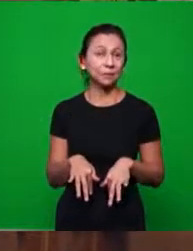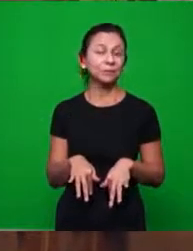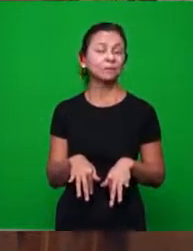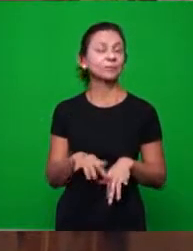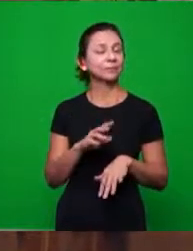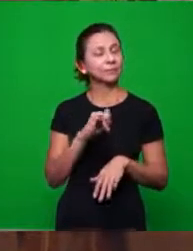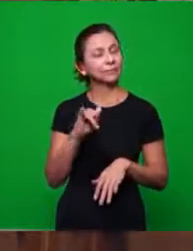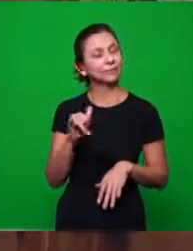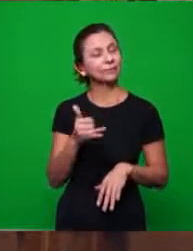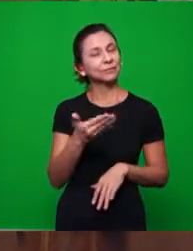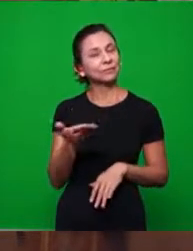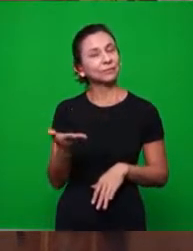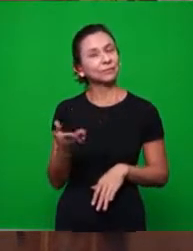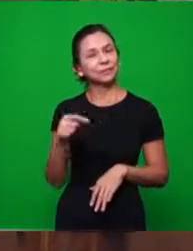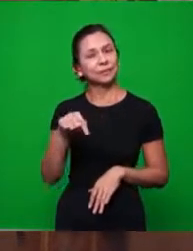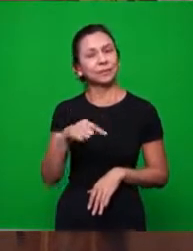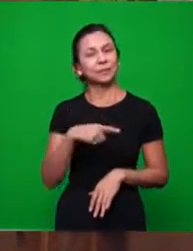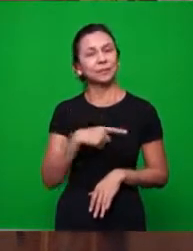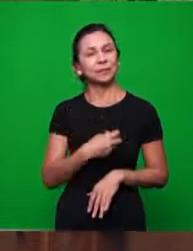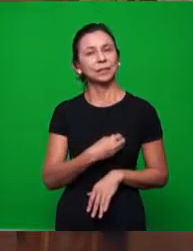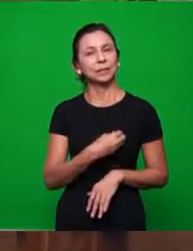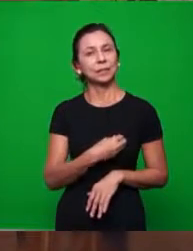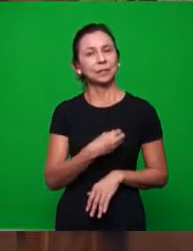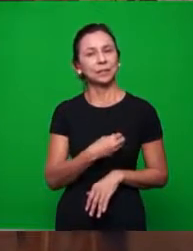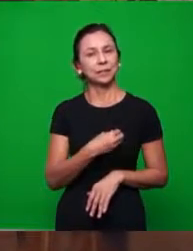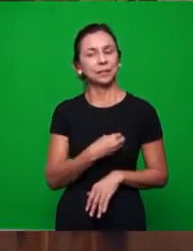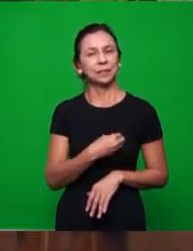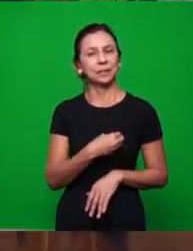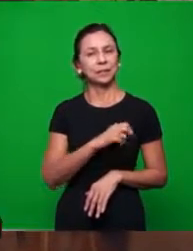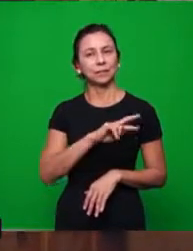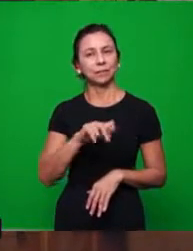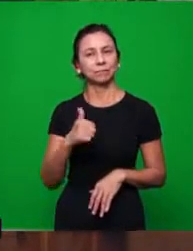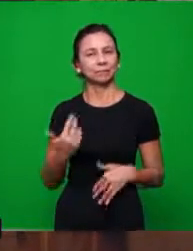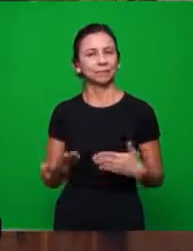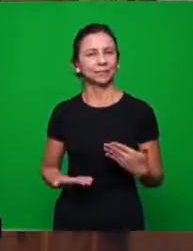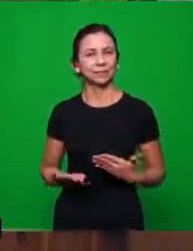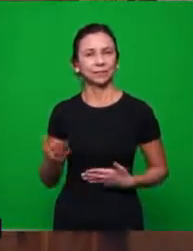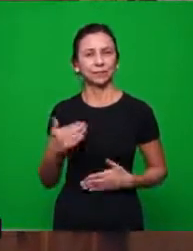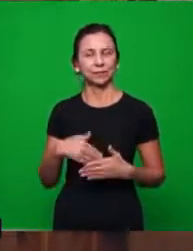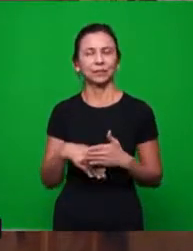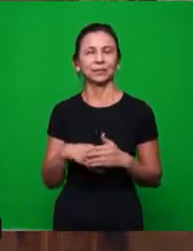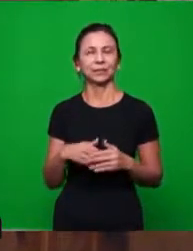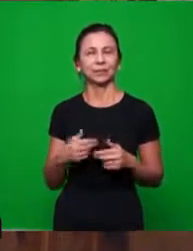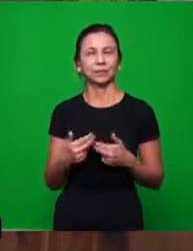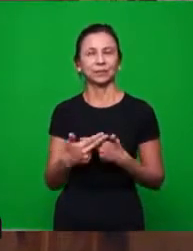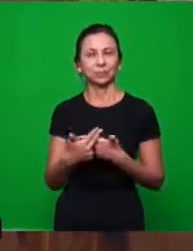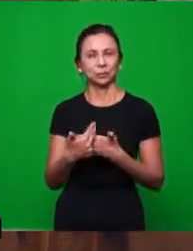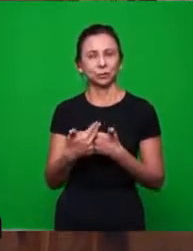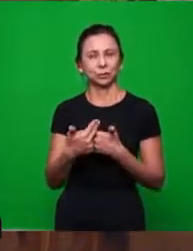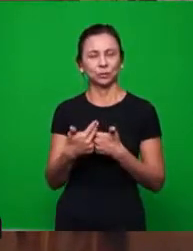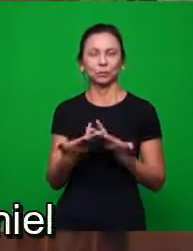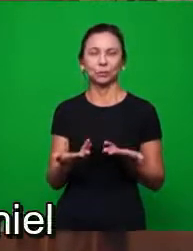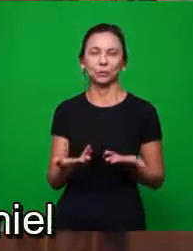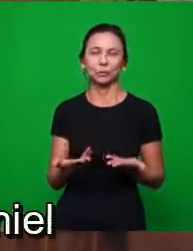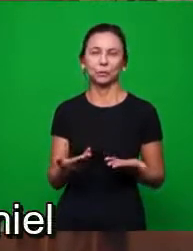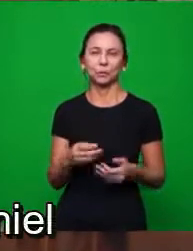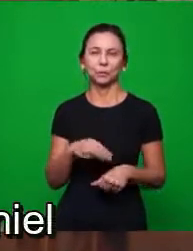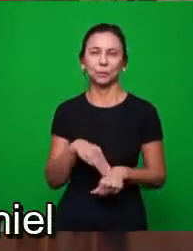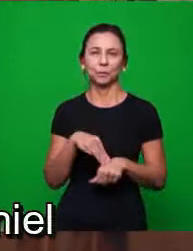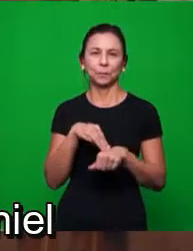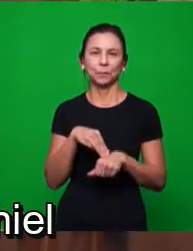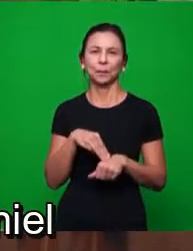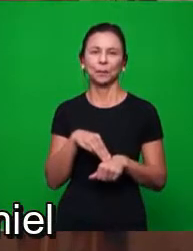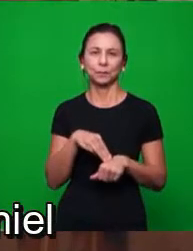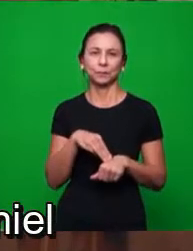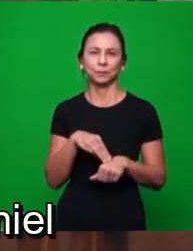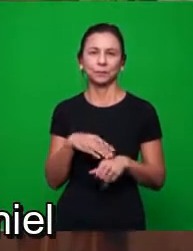dizendo que temos hoje a presença aqui de irmãos que estão no nosso estúdio aqui, membros da igreja do pastor Ricardo,